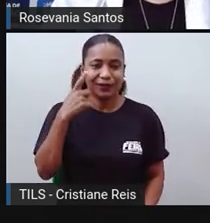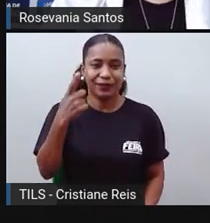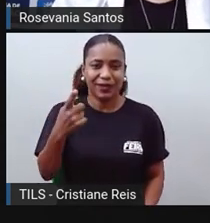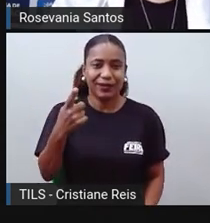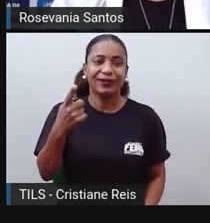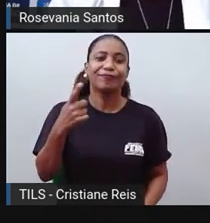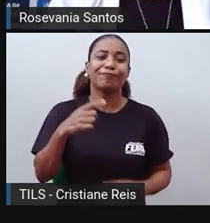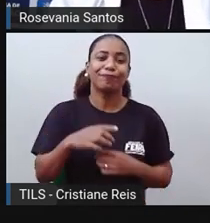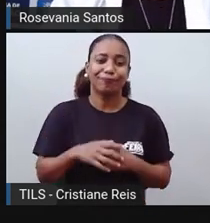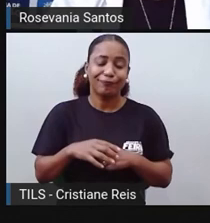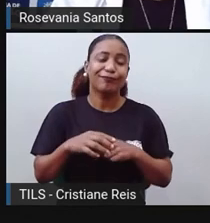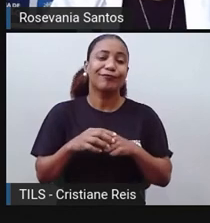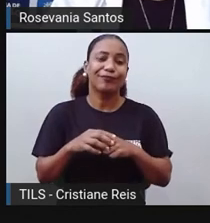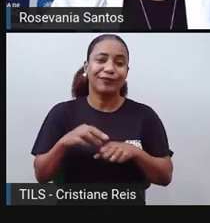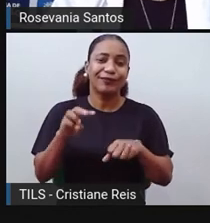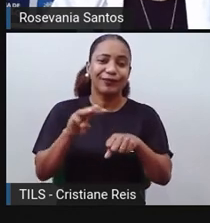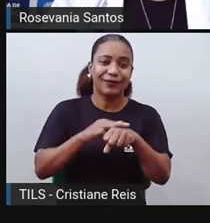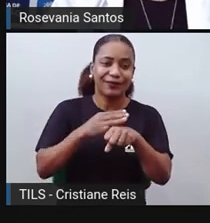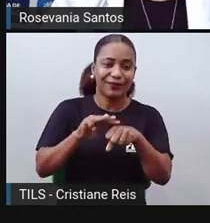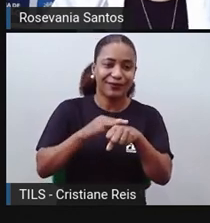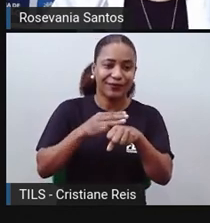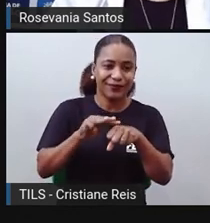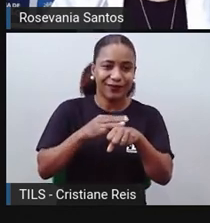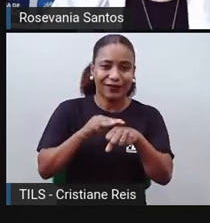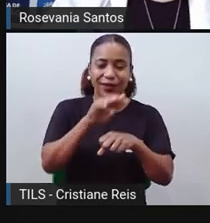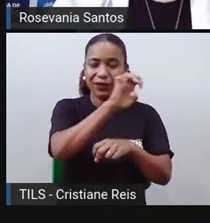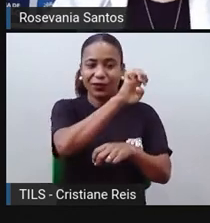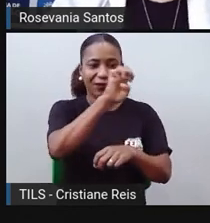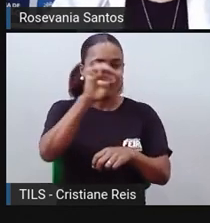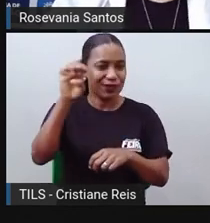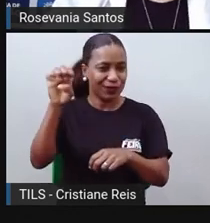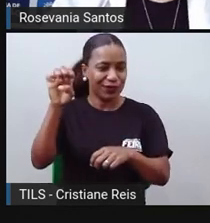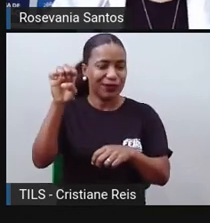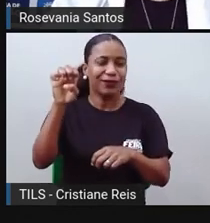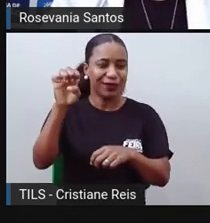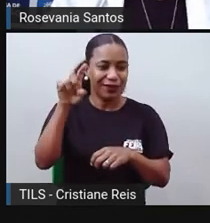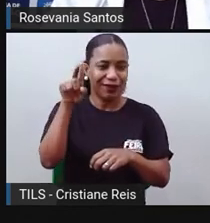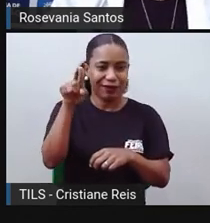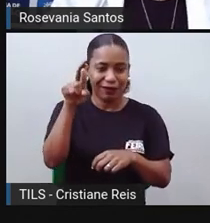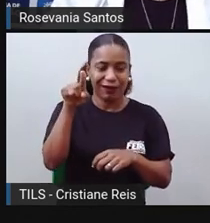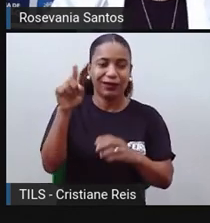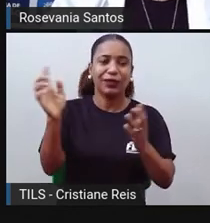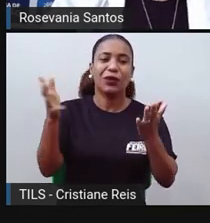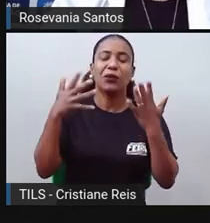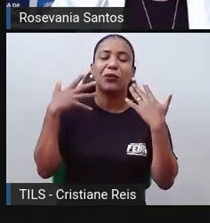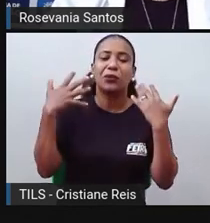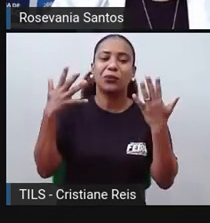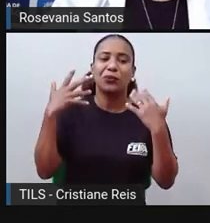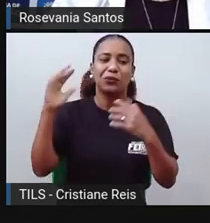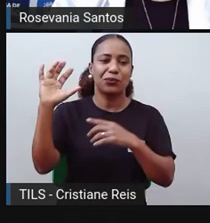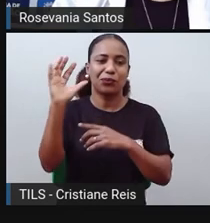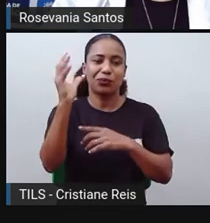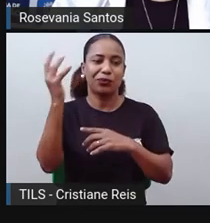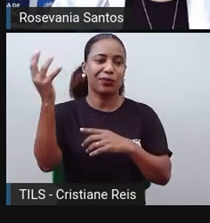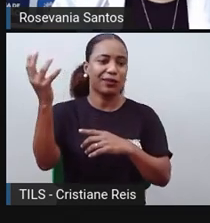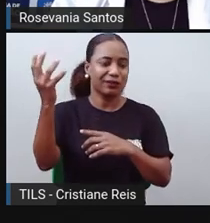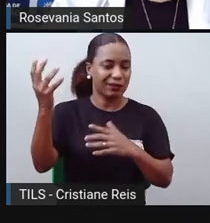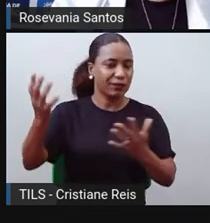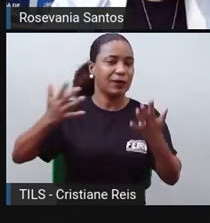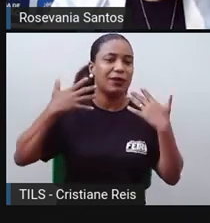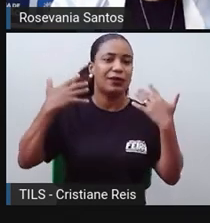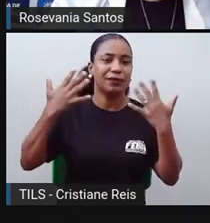foi o que a gente tinha antes, e aqui se é equatorial, porque está bem próximo da linha do Equador, até, vamos dizer assim,